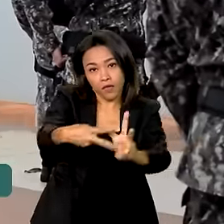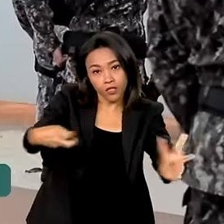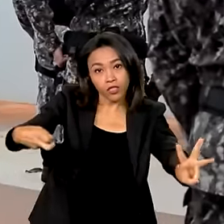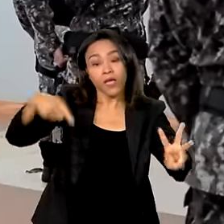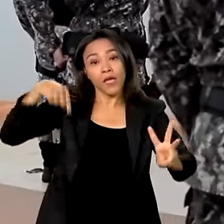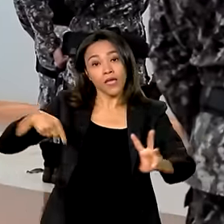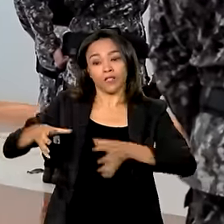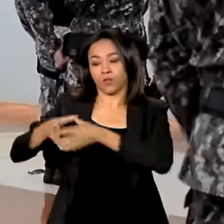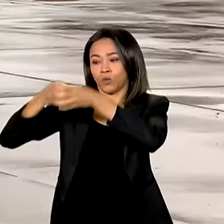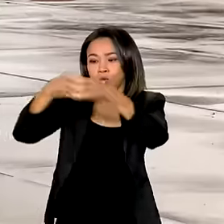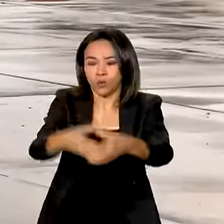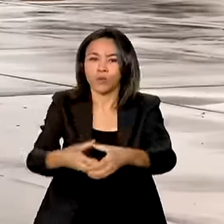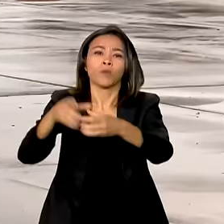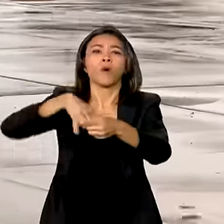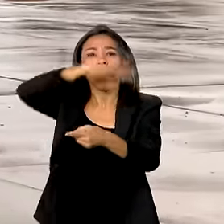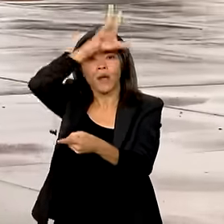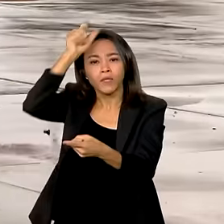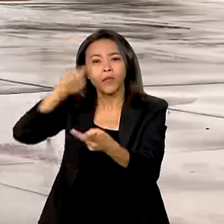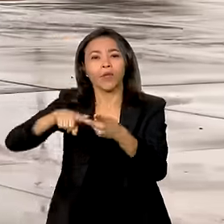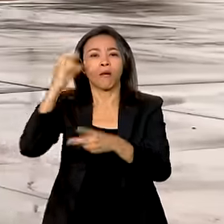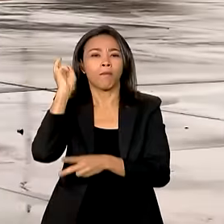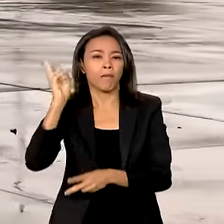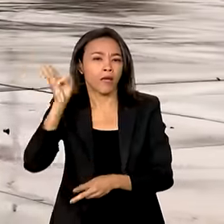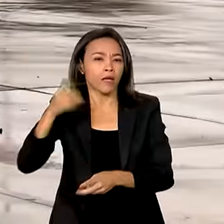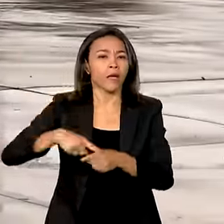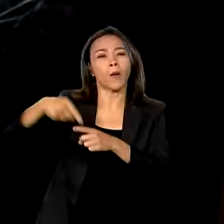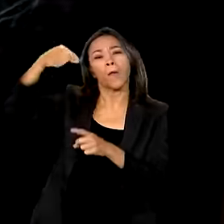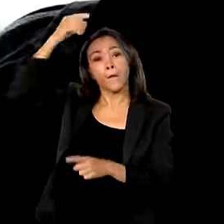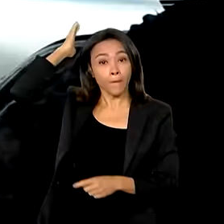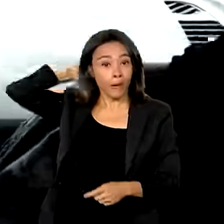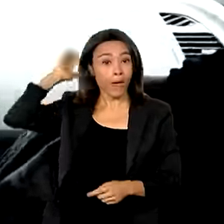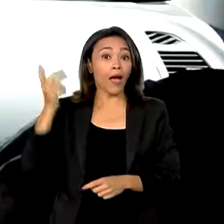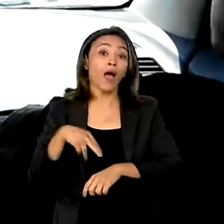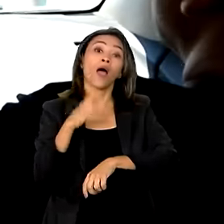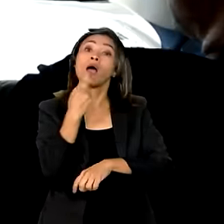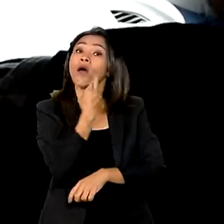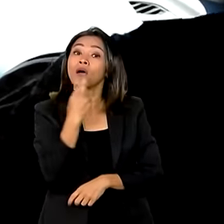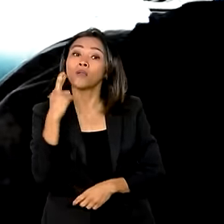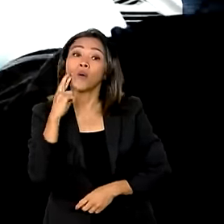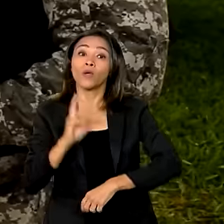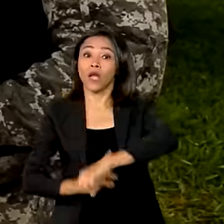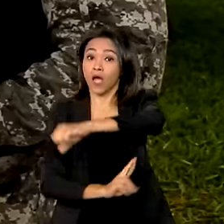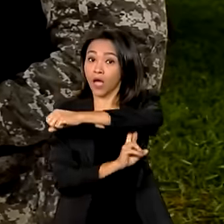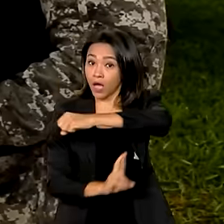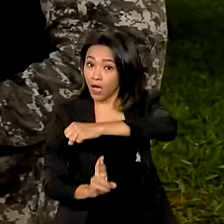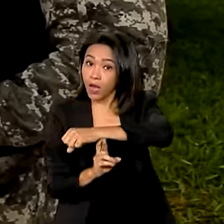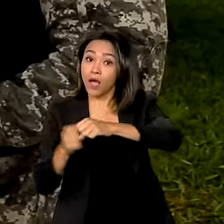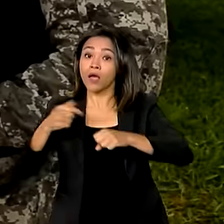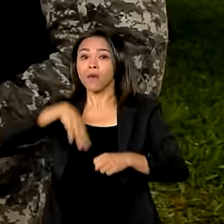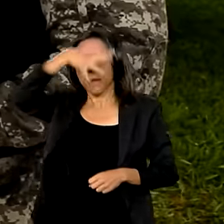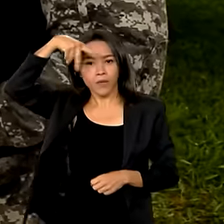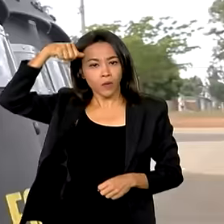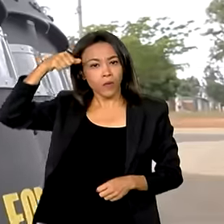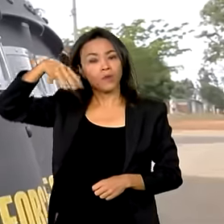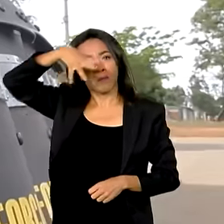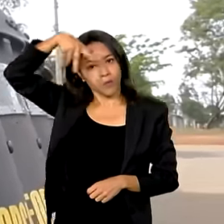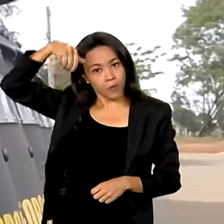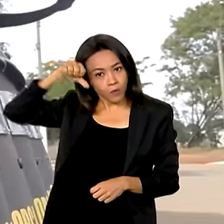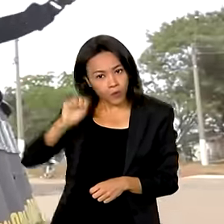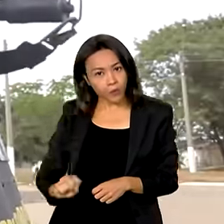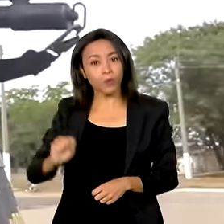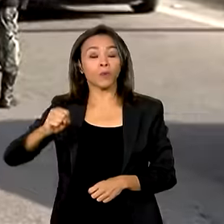atuou no Amazonas, Maranhão, Pará, Rondônia, Roraima, Mato Grosso, Mato Grosso do Sul,